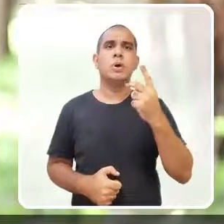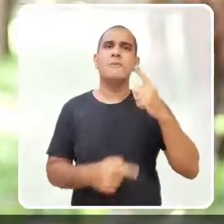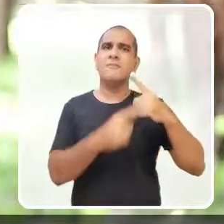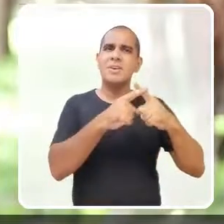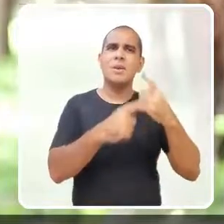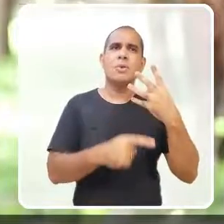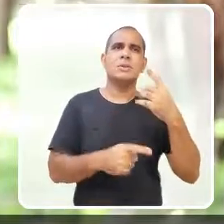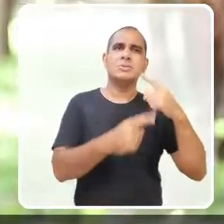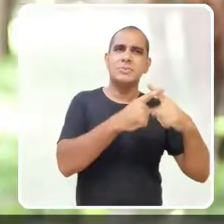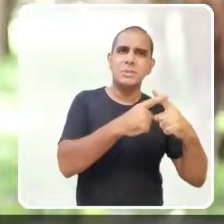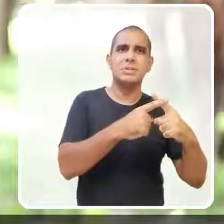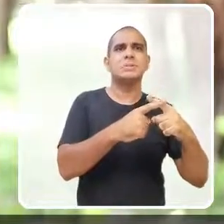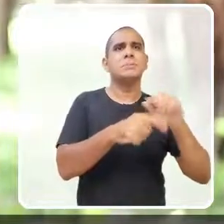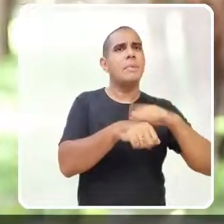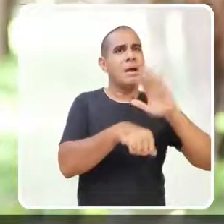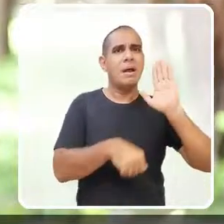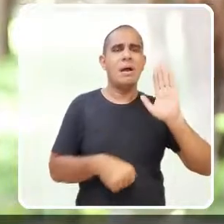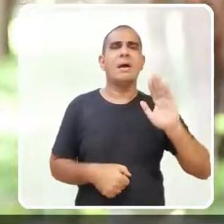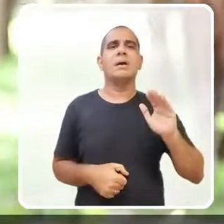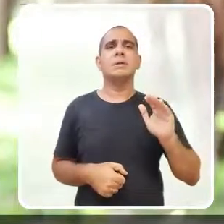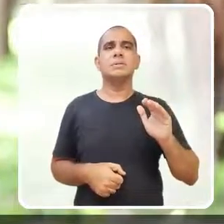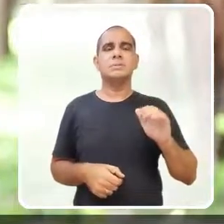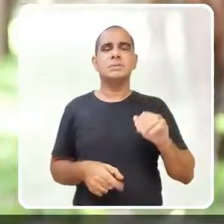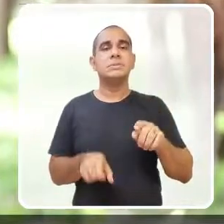mortalidade por essa doença.